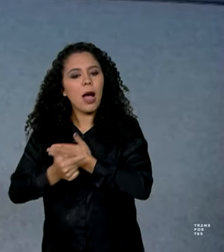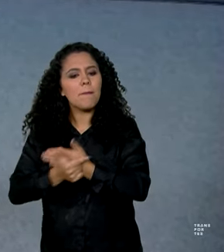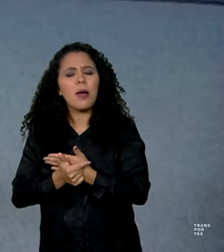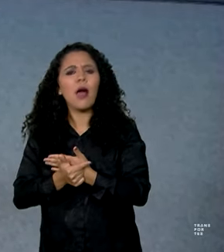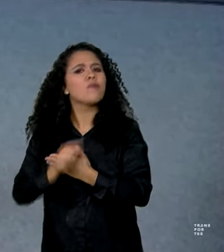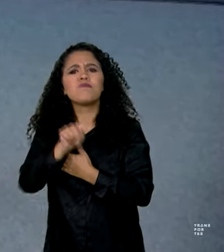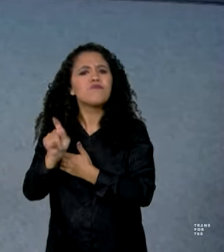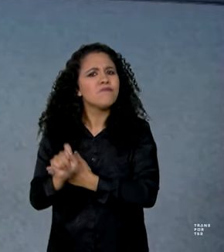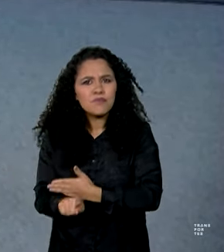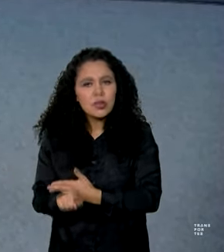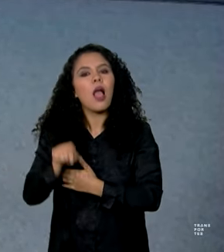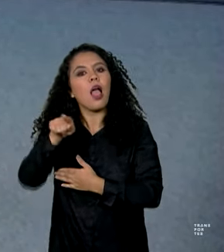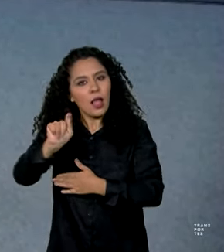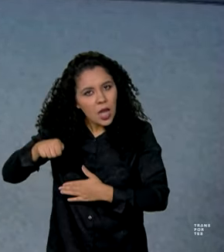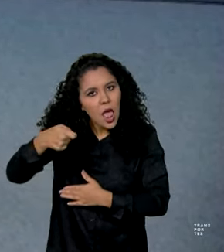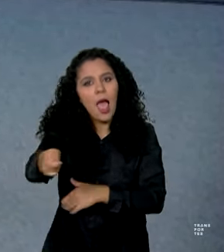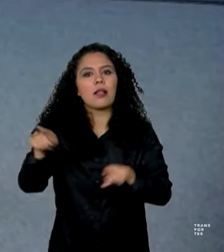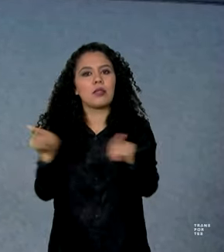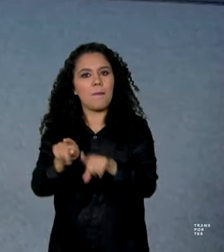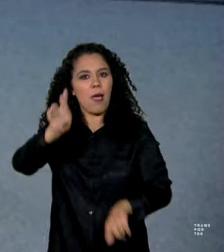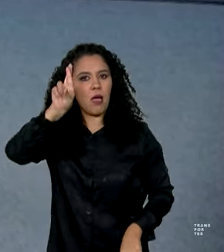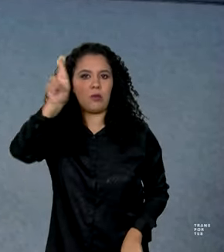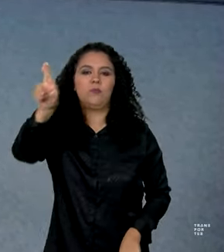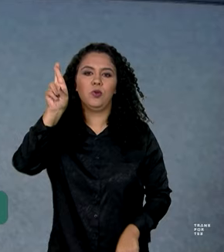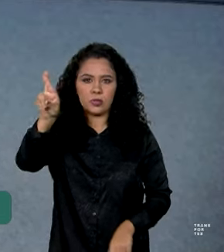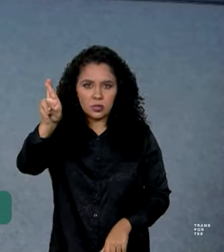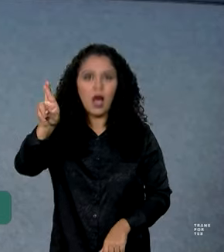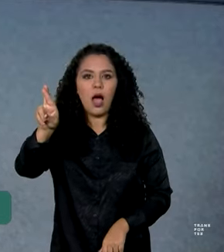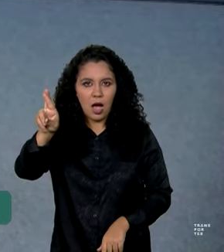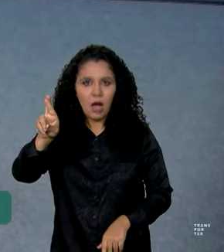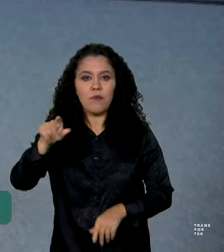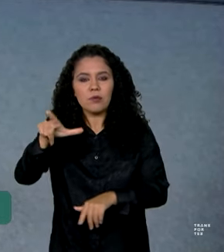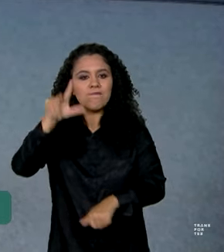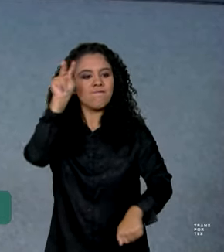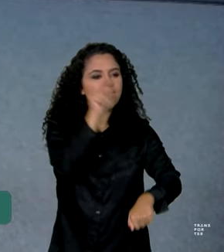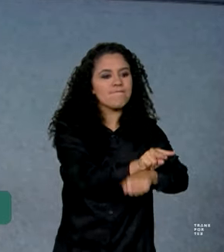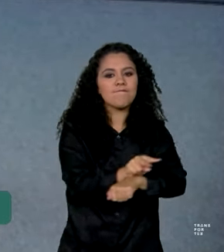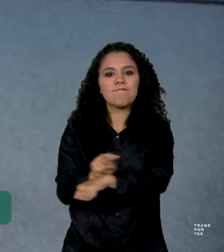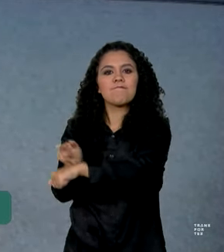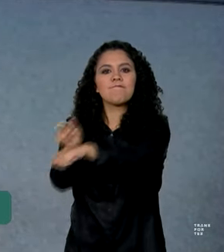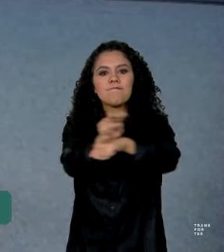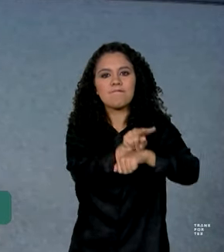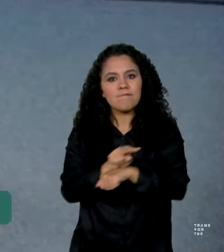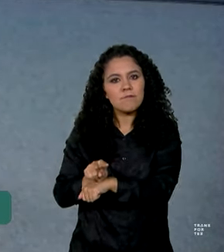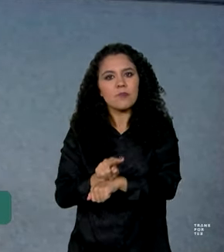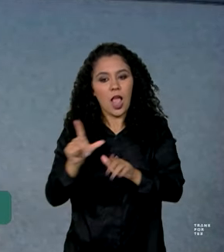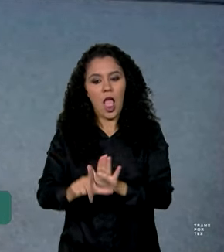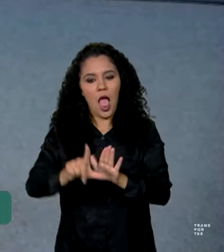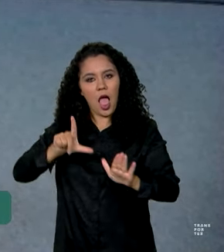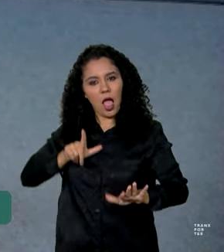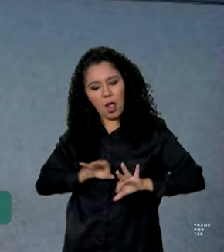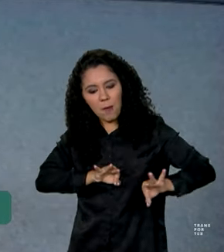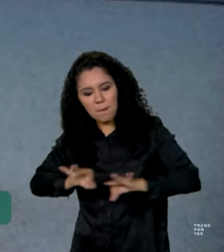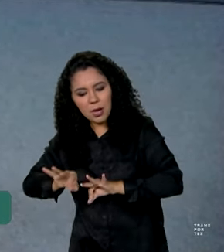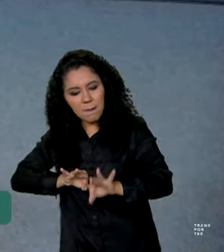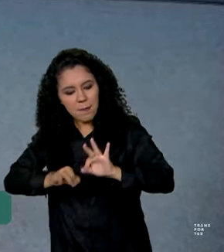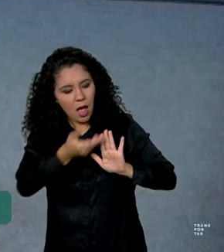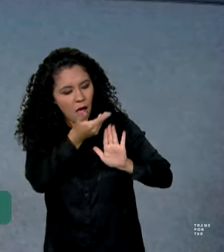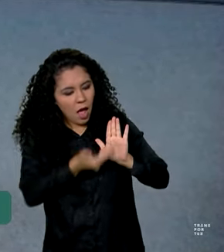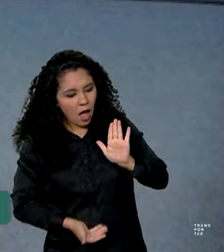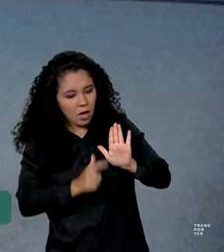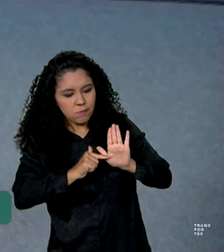para ele entender que ele também é responsável, desde a fiscalização, quando se prepara um plano operacional,